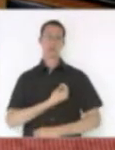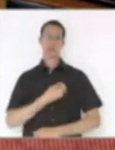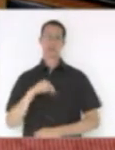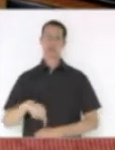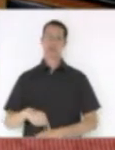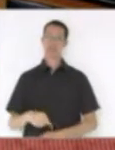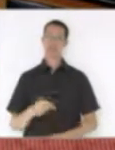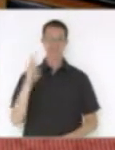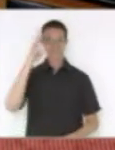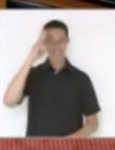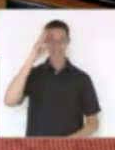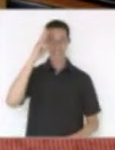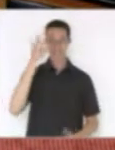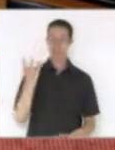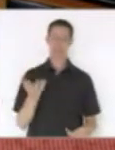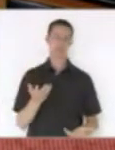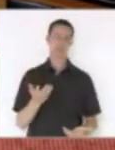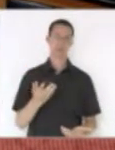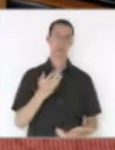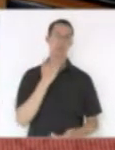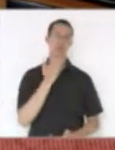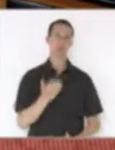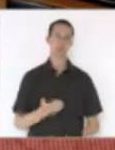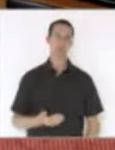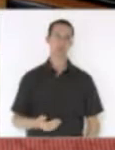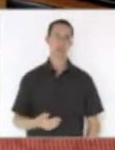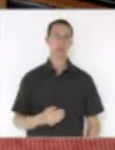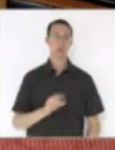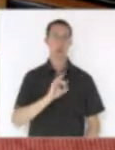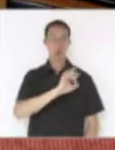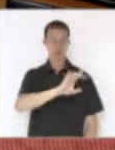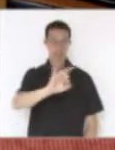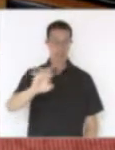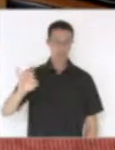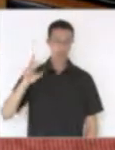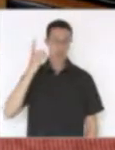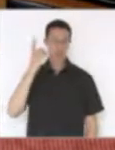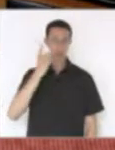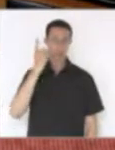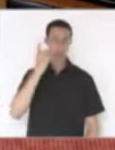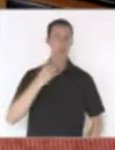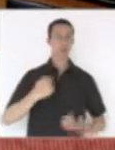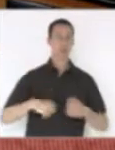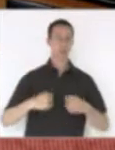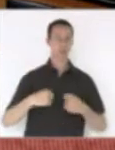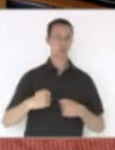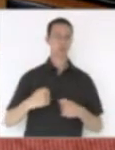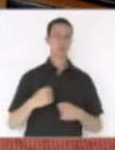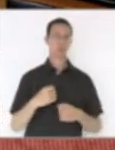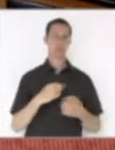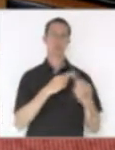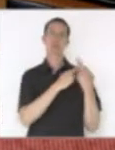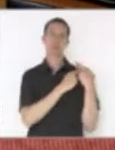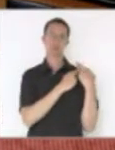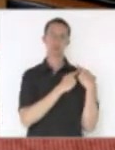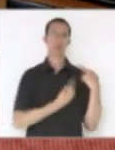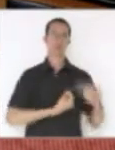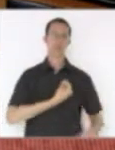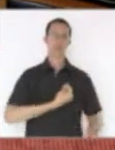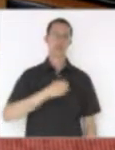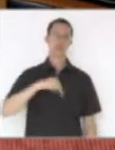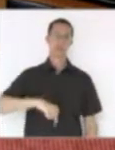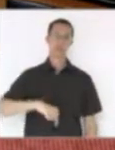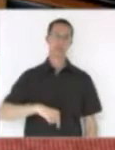terça-feira não se justifica. Então, eu acho que nós, cada um parlamentar, tem que ter a responsabilidade de estar aqui no plenário.